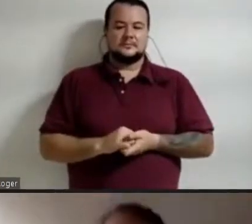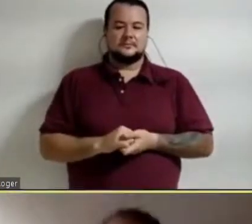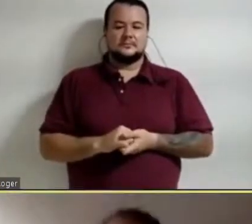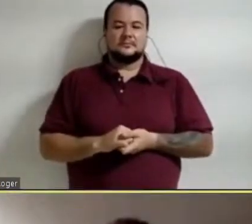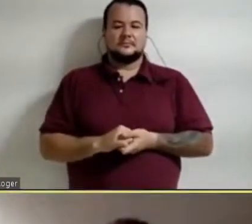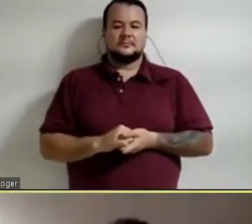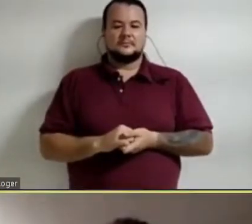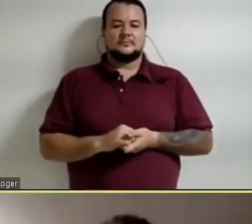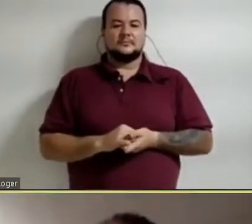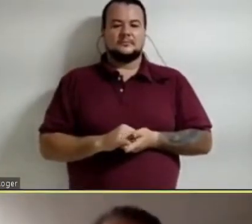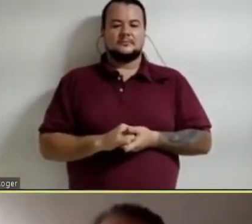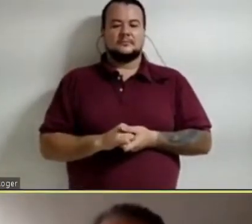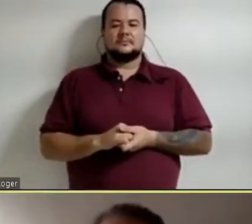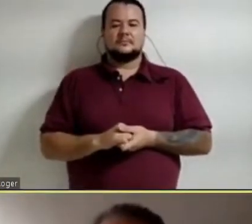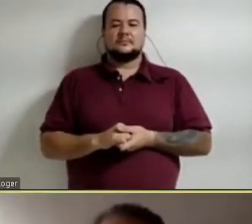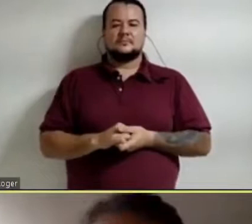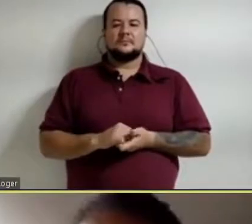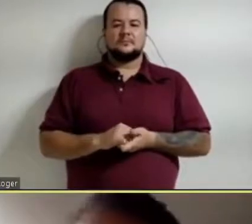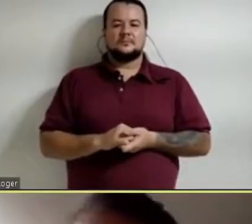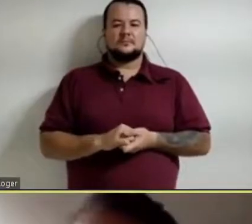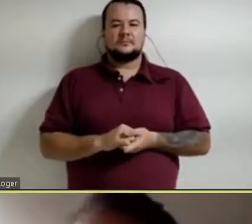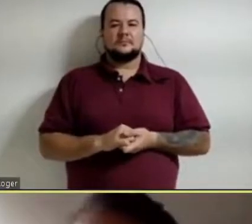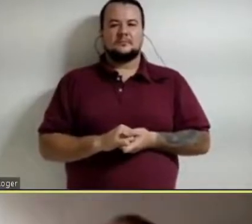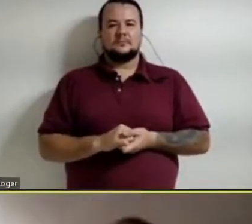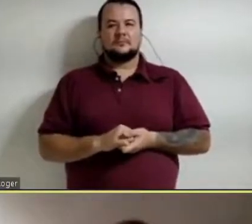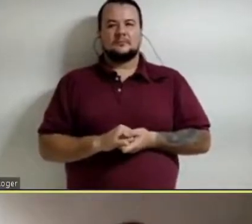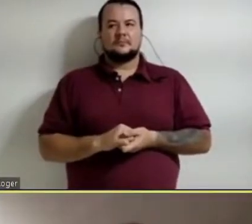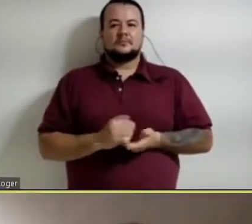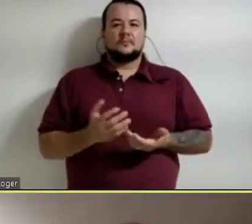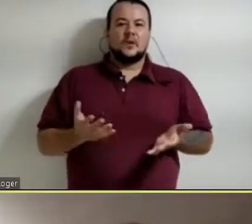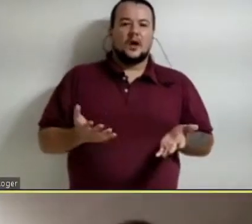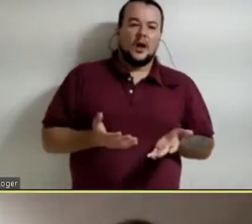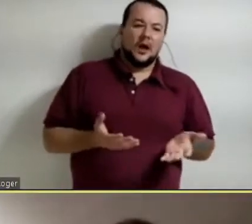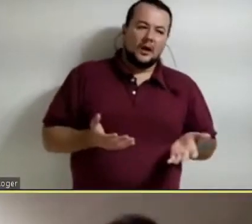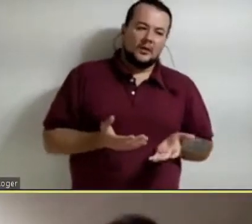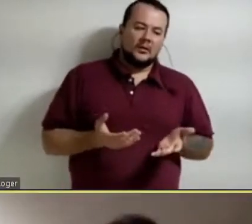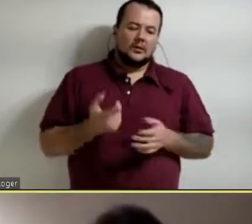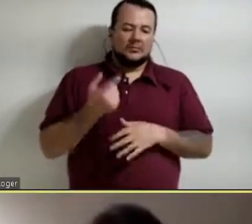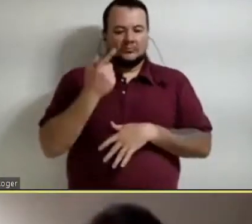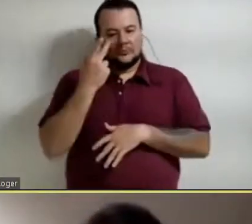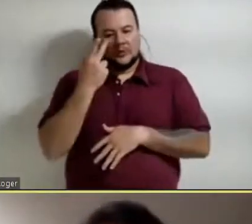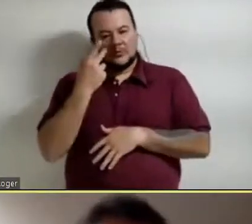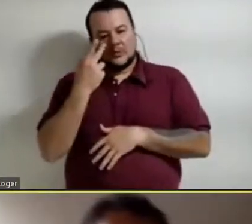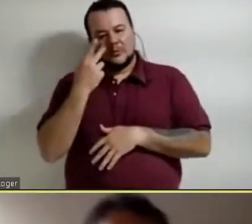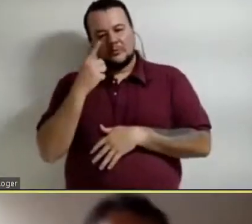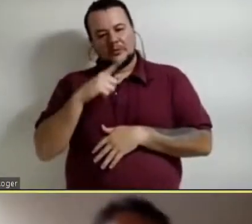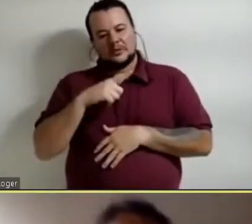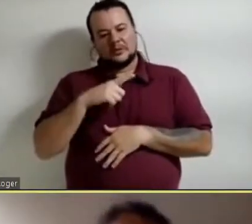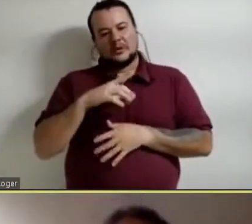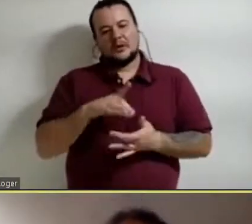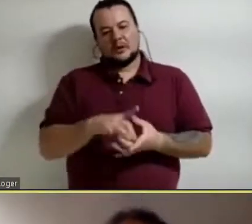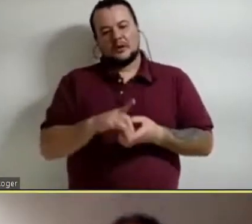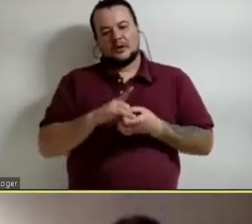A ver, no caso de nós, normalmente, isso se vincula como a técnica, eu acho.